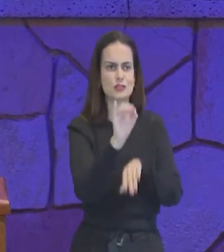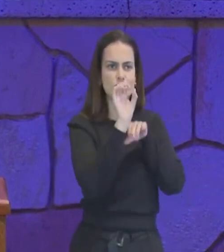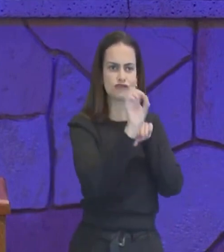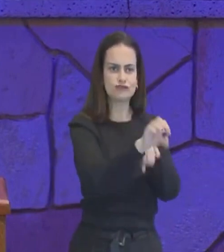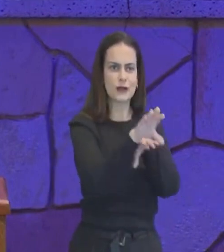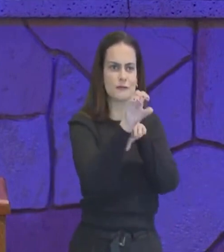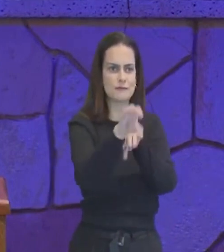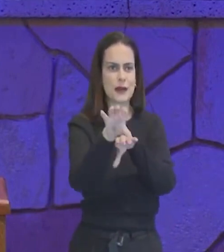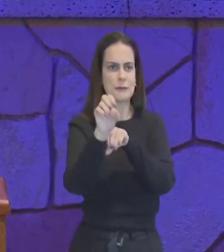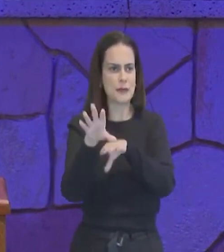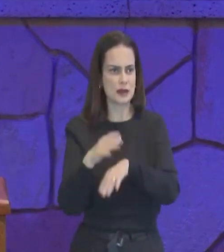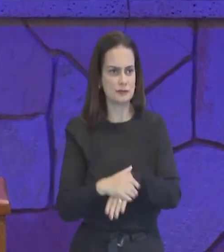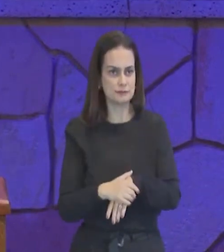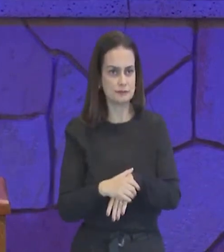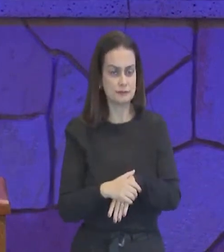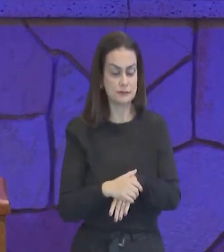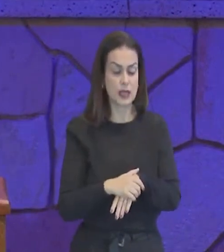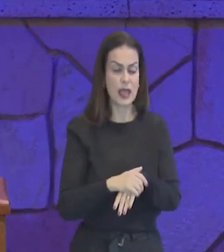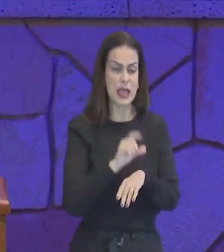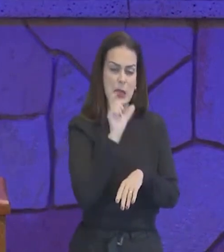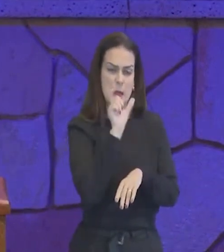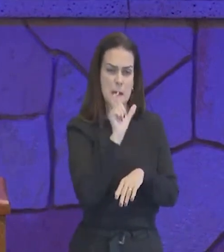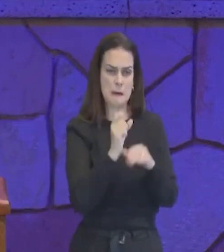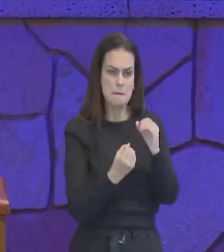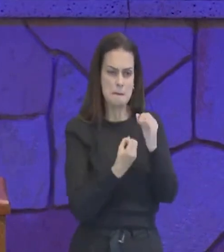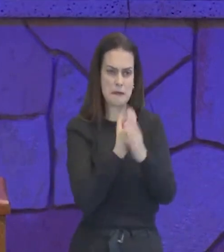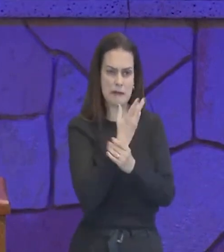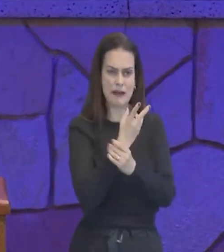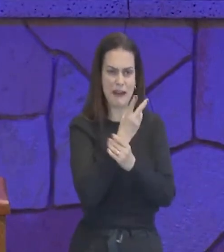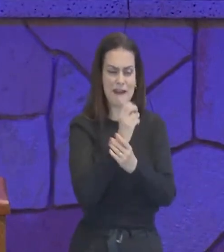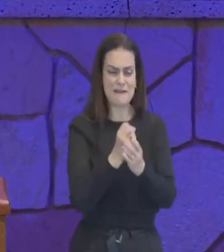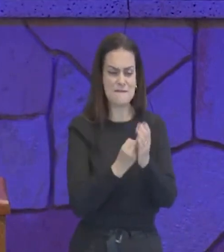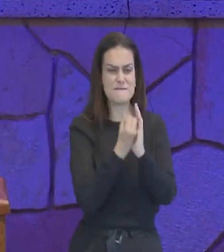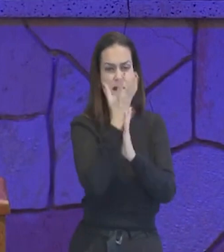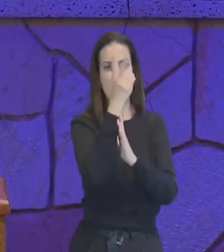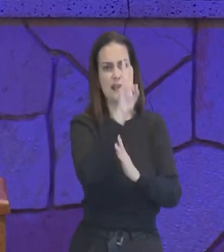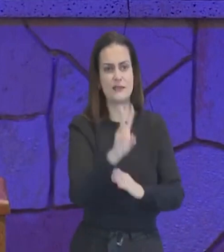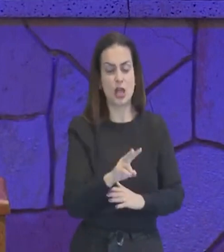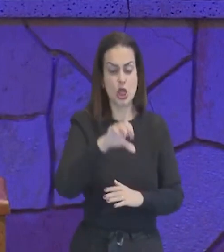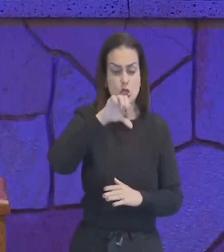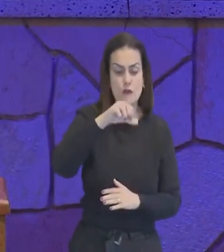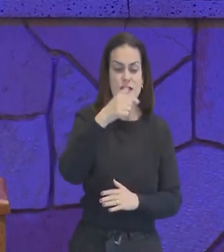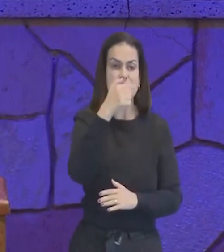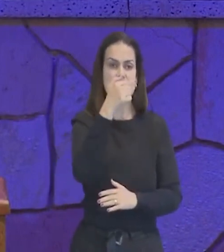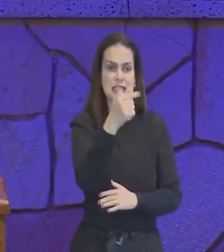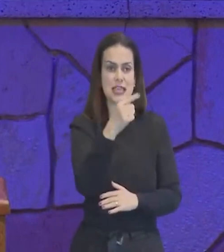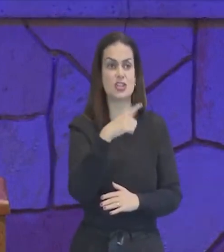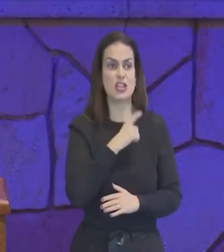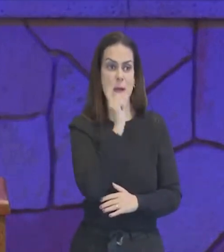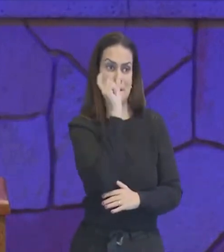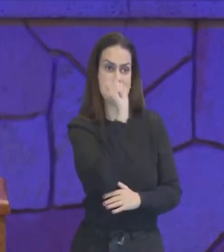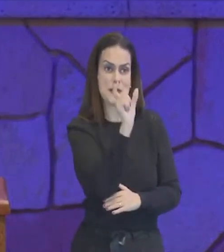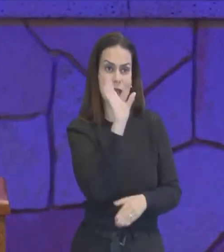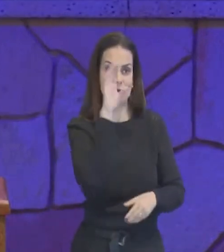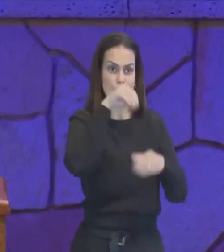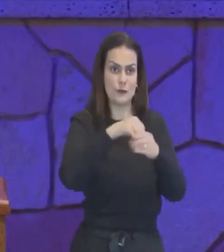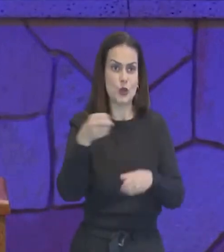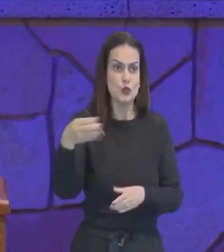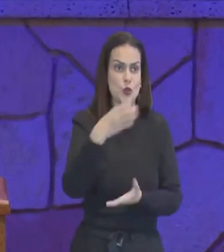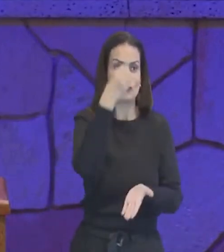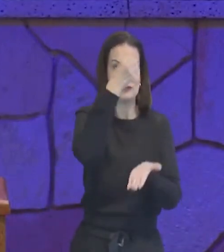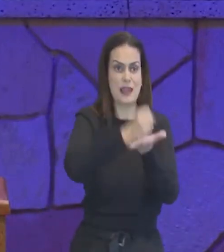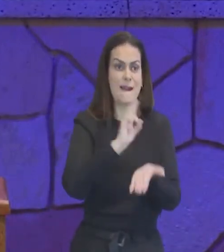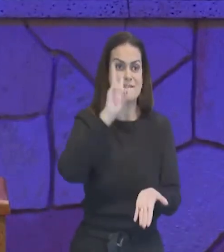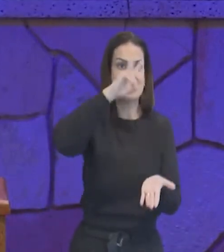da seguinte forma, instrução ou instruir aparece 97 vezes no Novo Testamento, só na forma verbal,